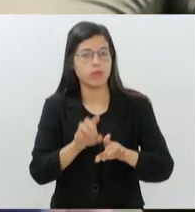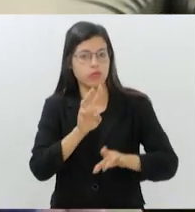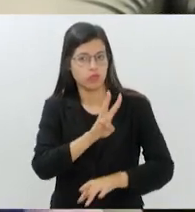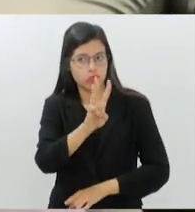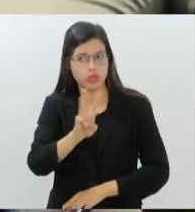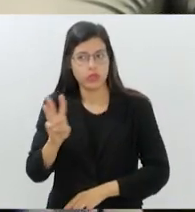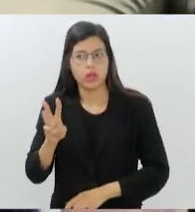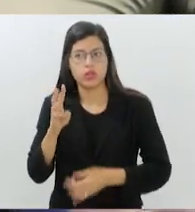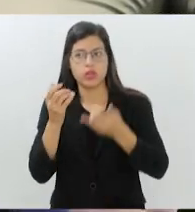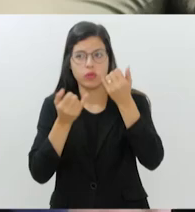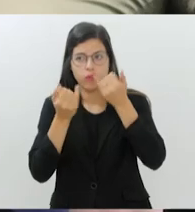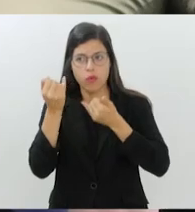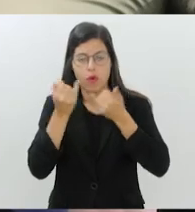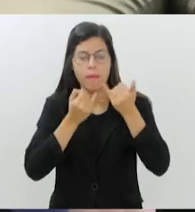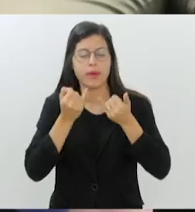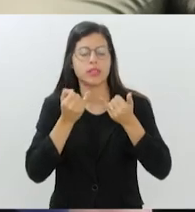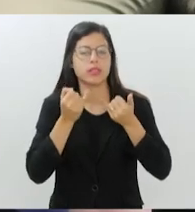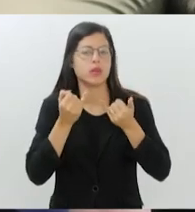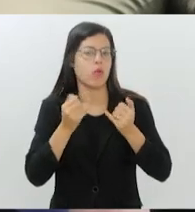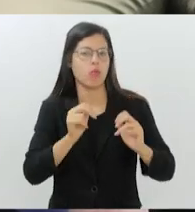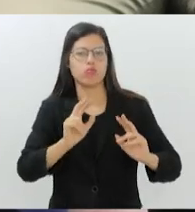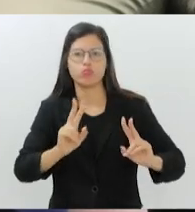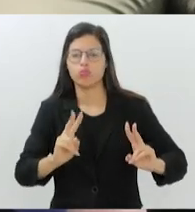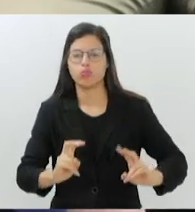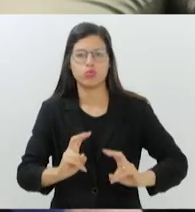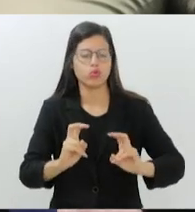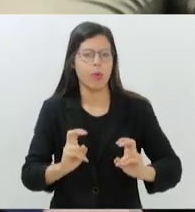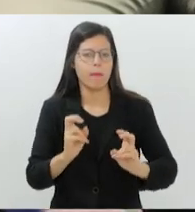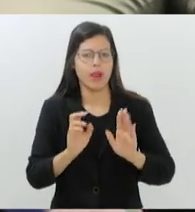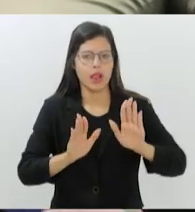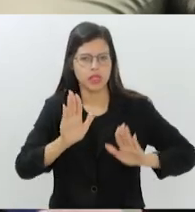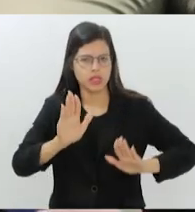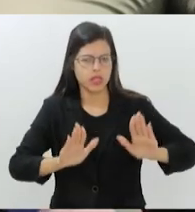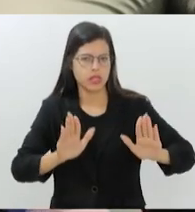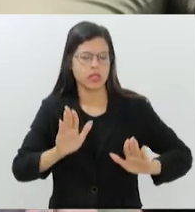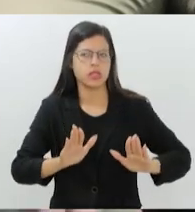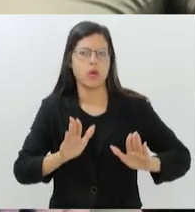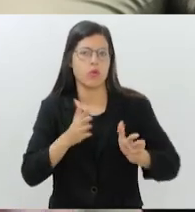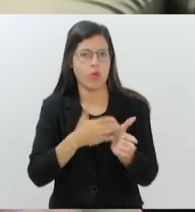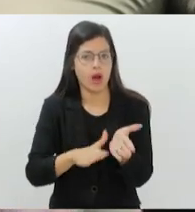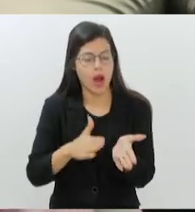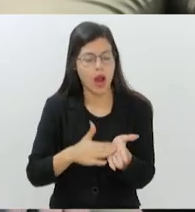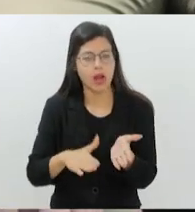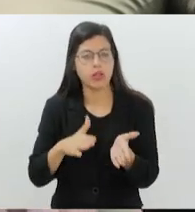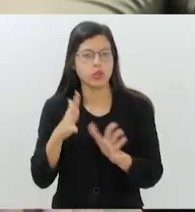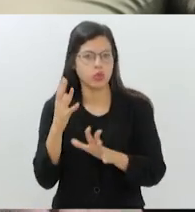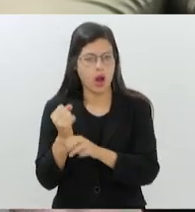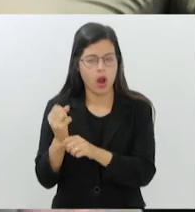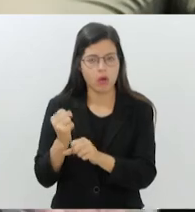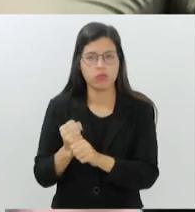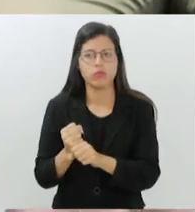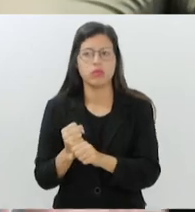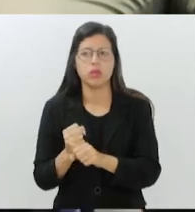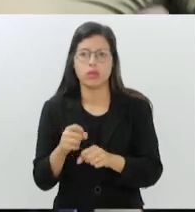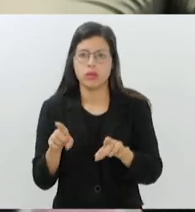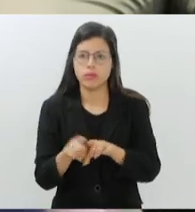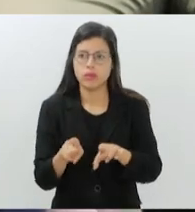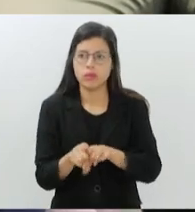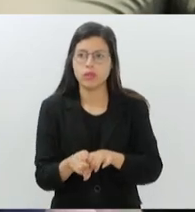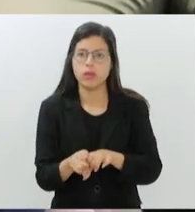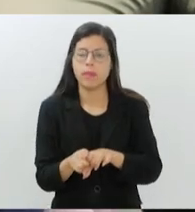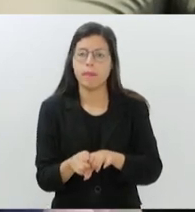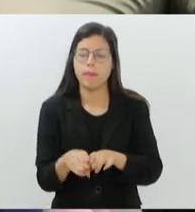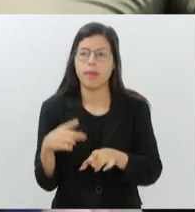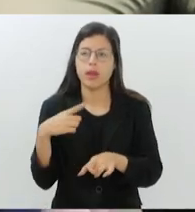informações acerca do que tange a licitação e as contas e a sessão pública que é aberta a partir das